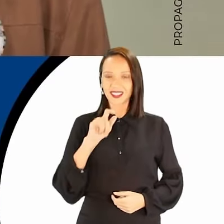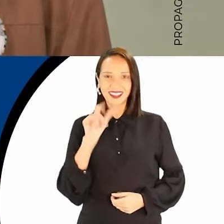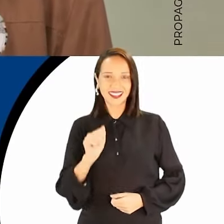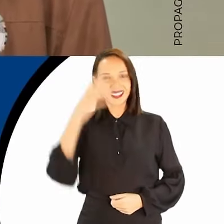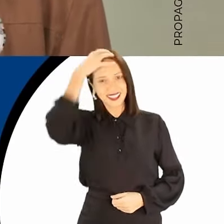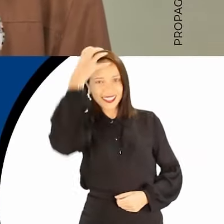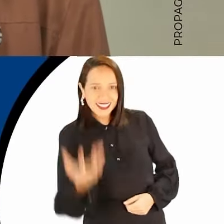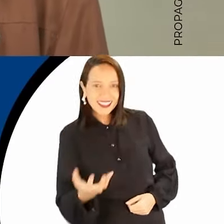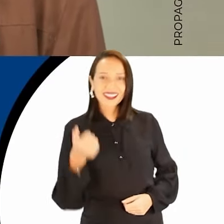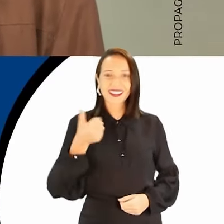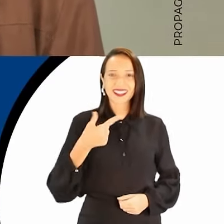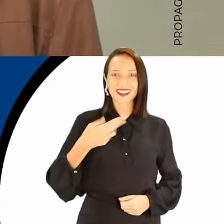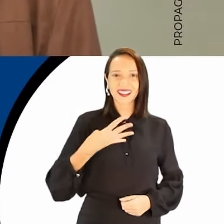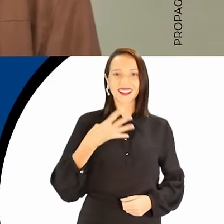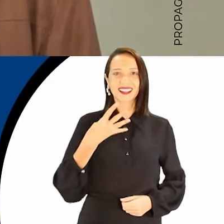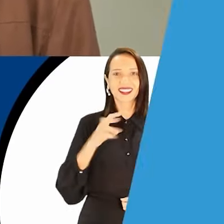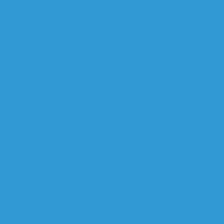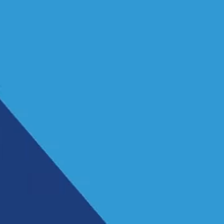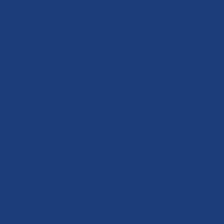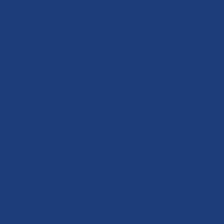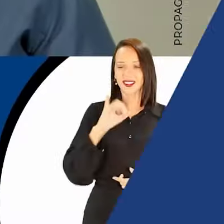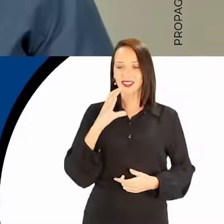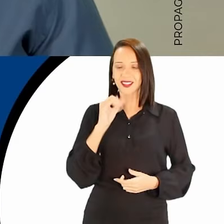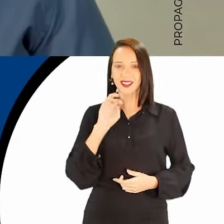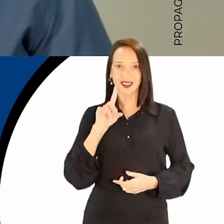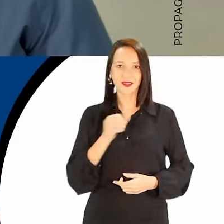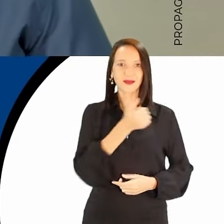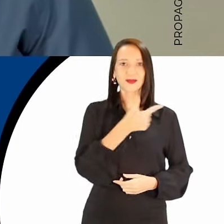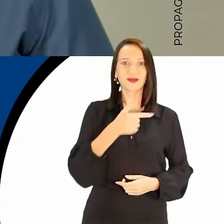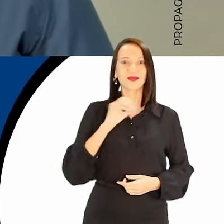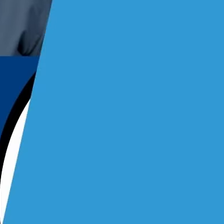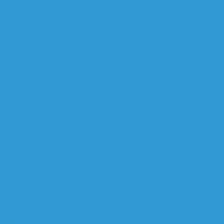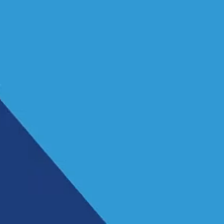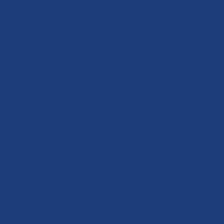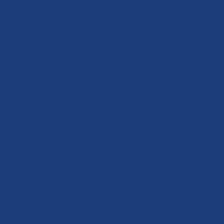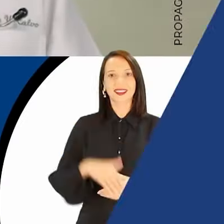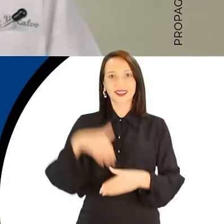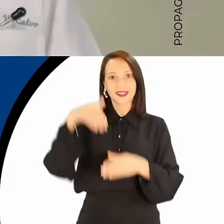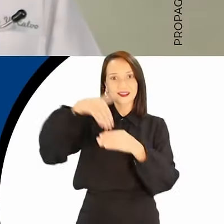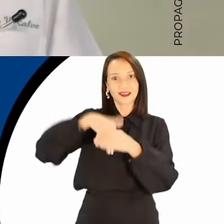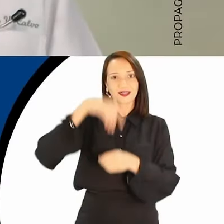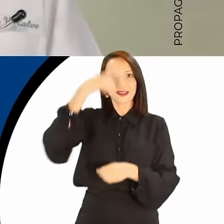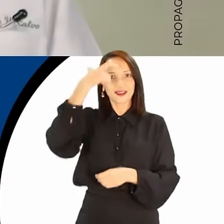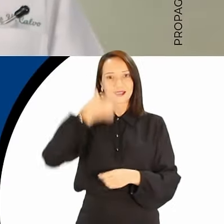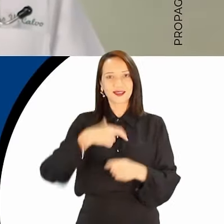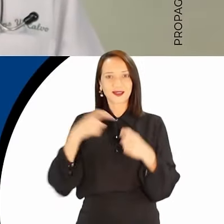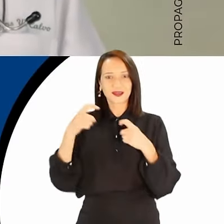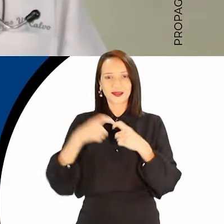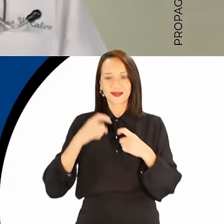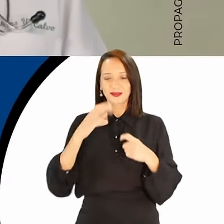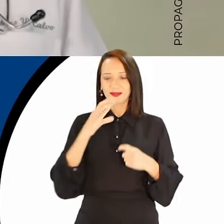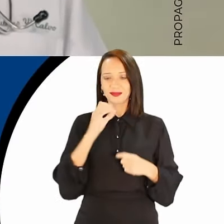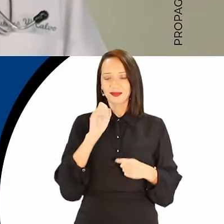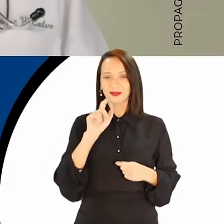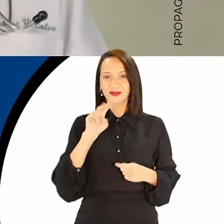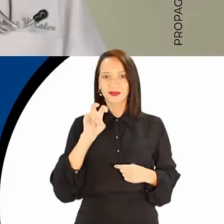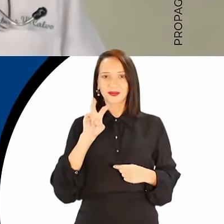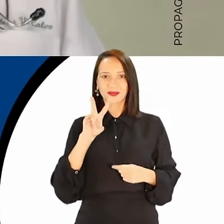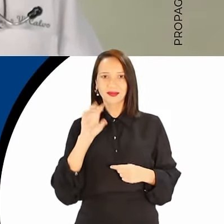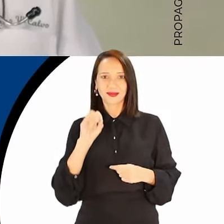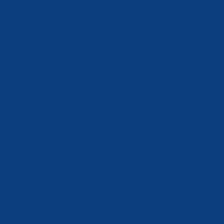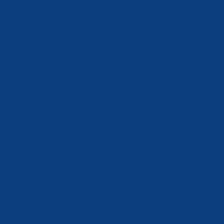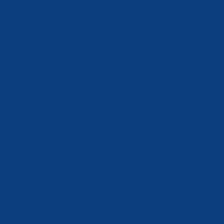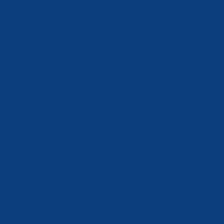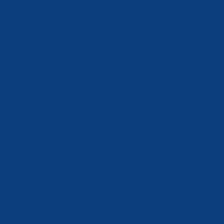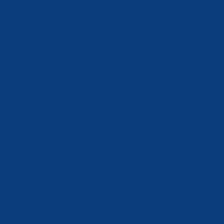Oxente, vote 1, 2, 3, 4, 5. Ricardo Mutran, 12, 0, 12. Vote doutor Calvo, 12, 3, 3,